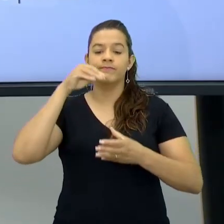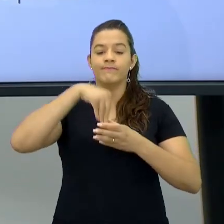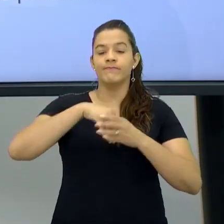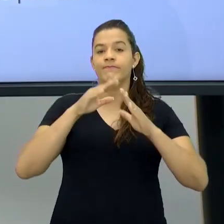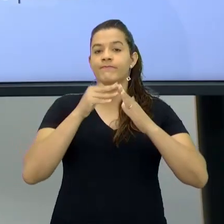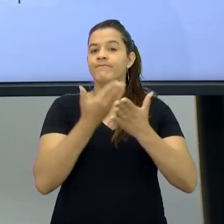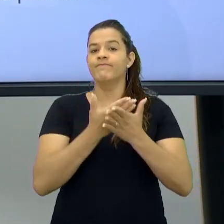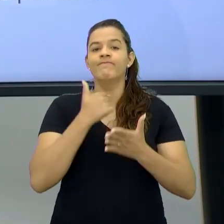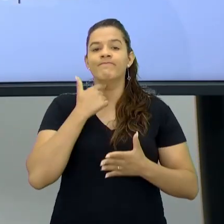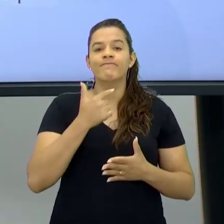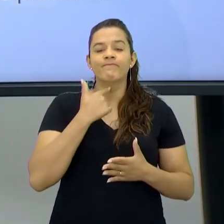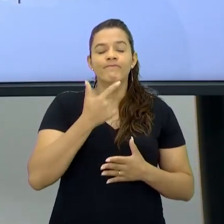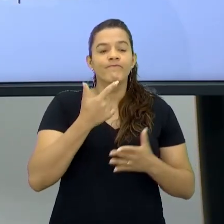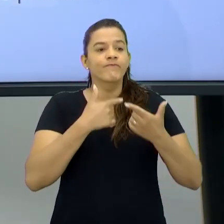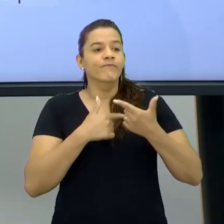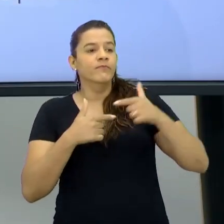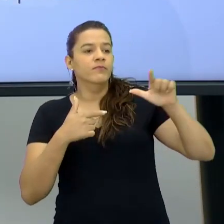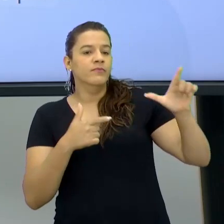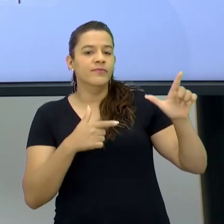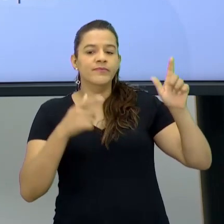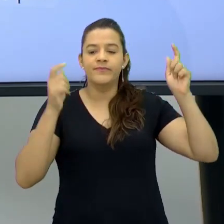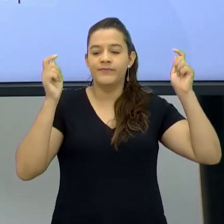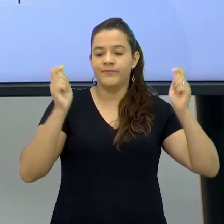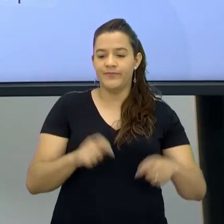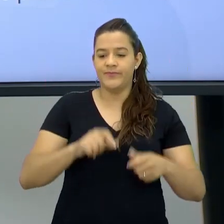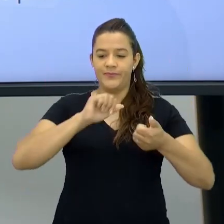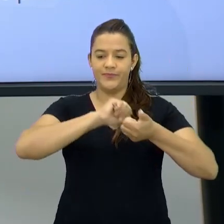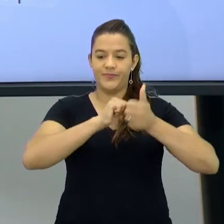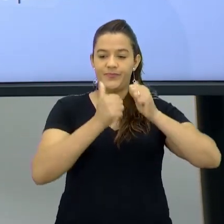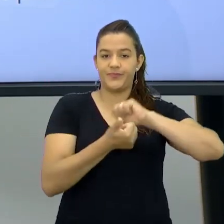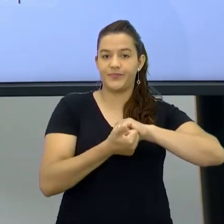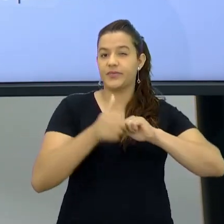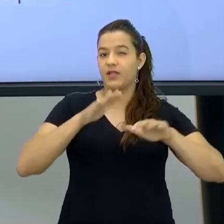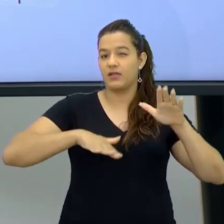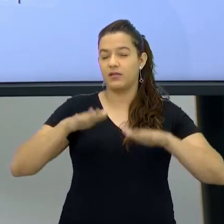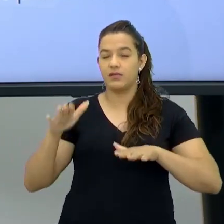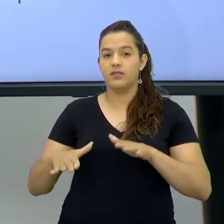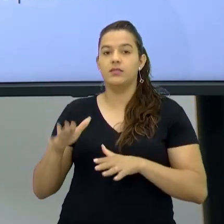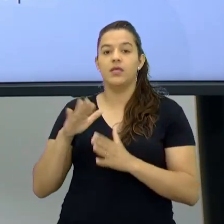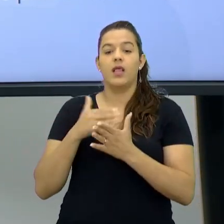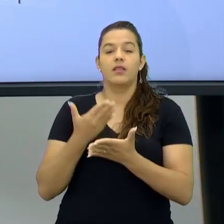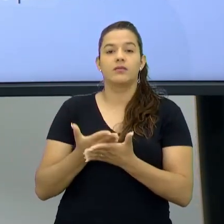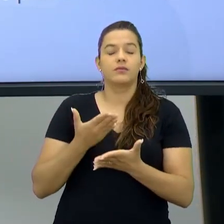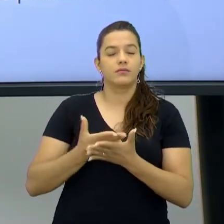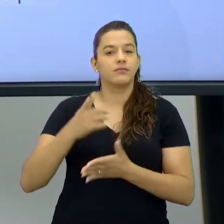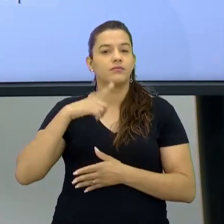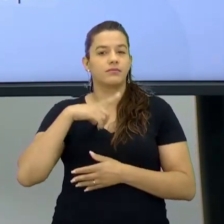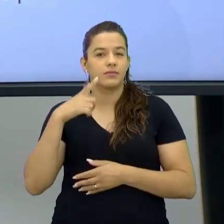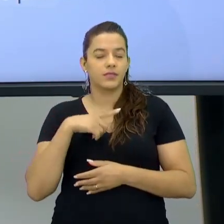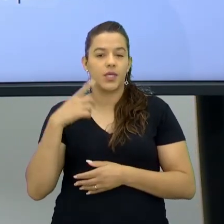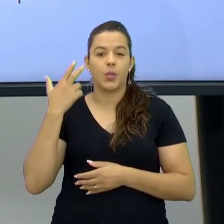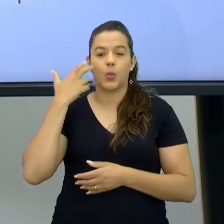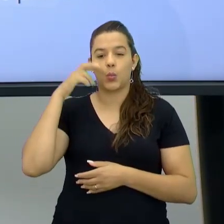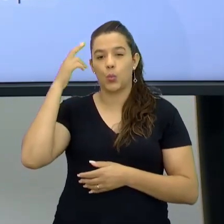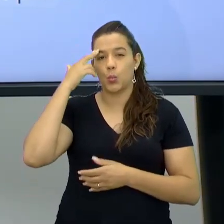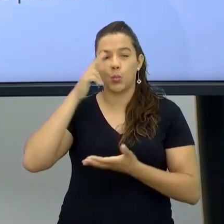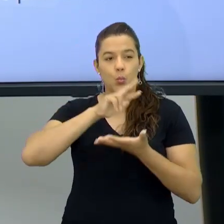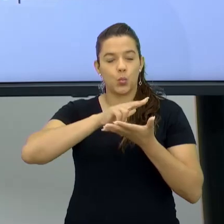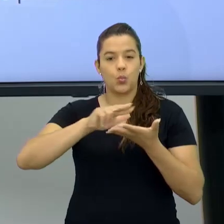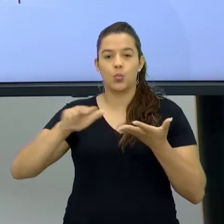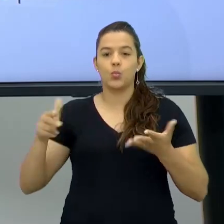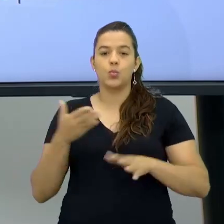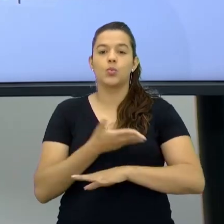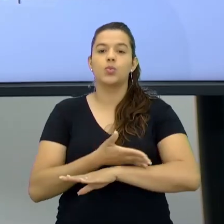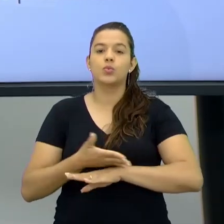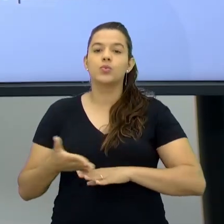Aí uma outra modalidade A gente sabe que As escolas Às vezes Elas tem essa questão cultural Dali De seja o costume